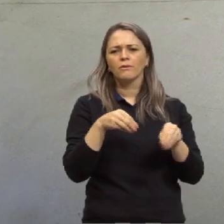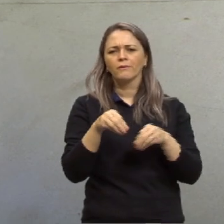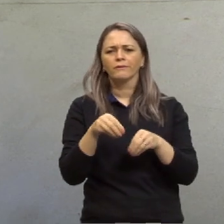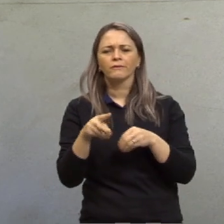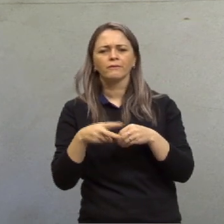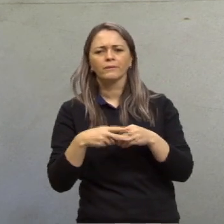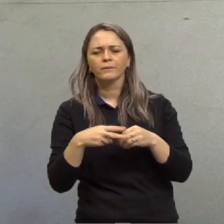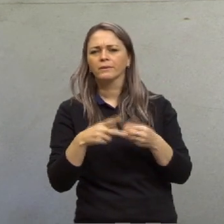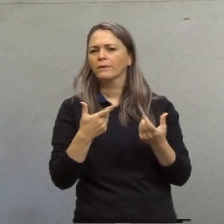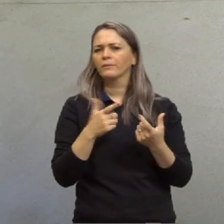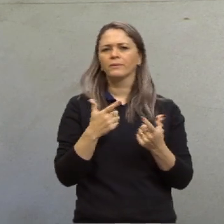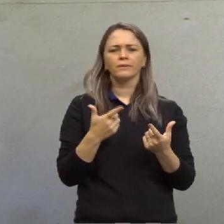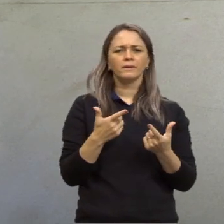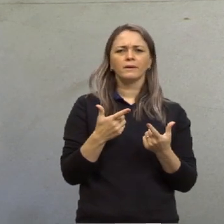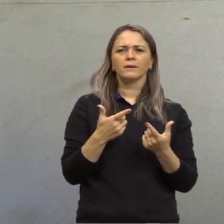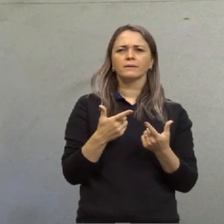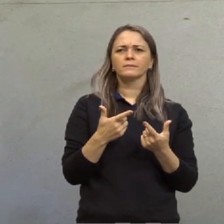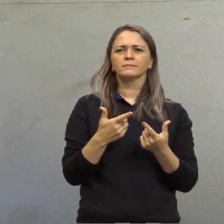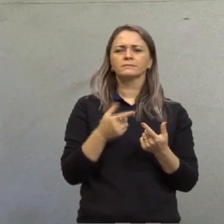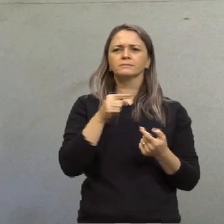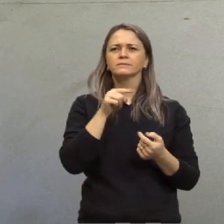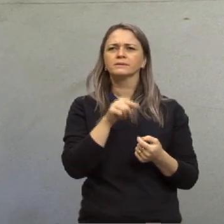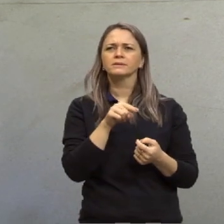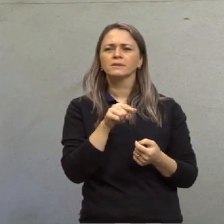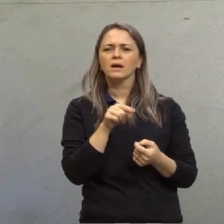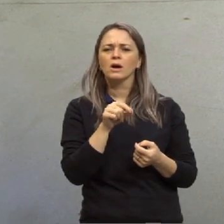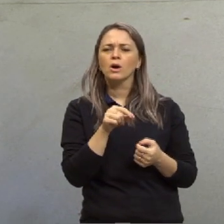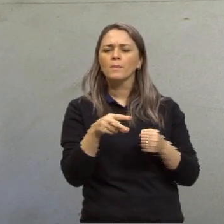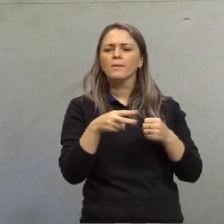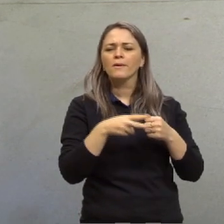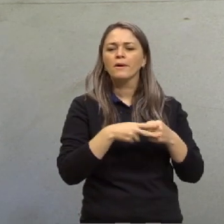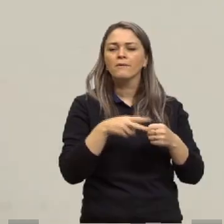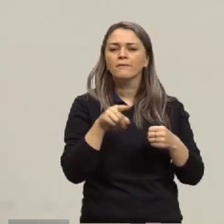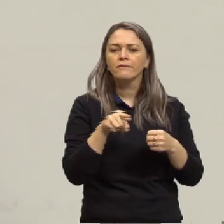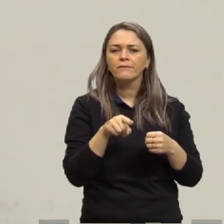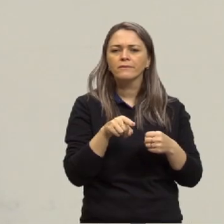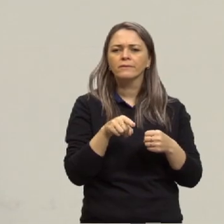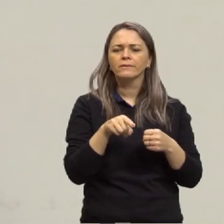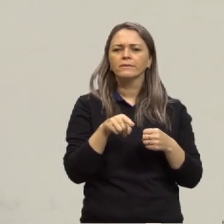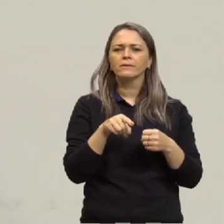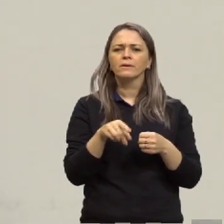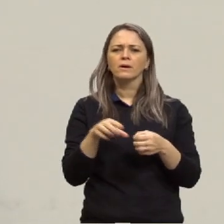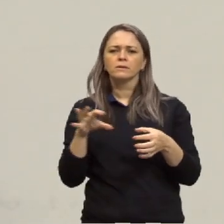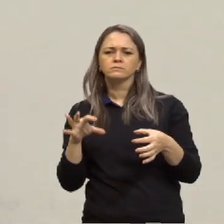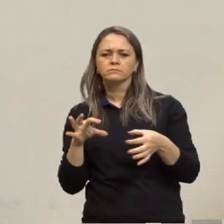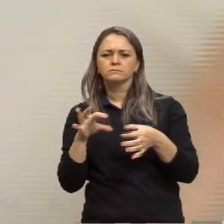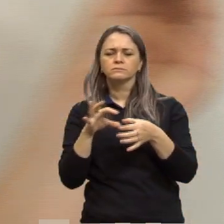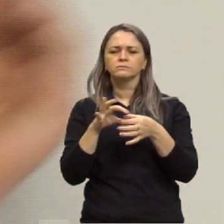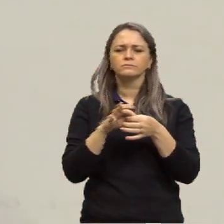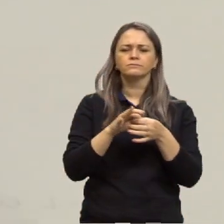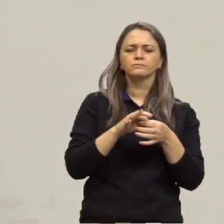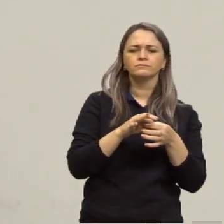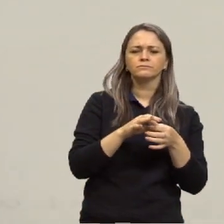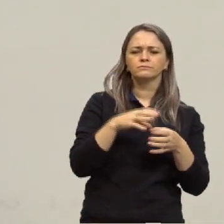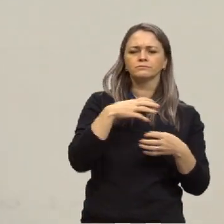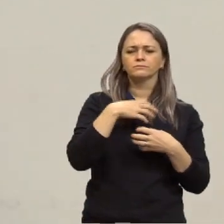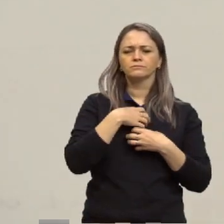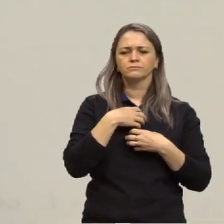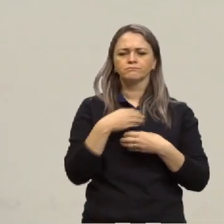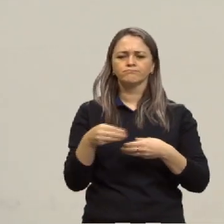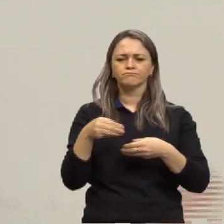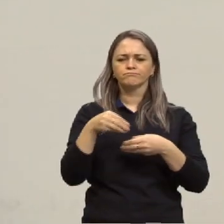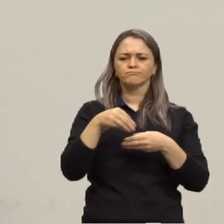Enem. Para eles importa como é que este verbo constituiu o sentido dentro dessa